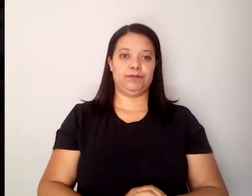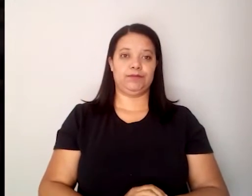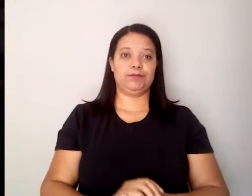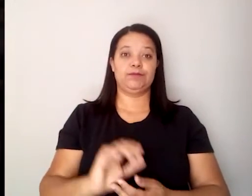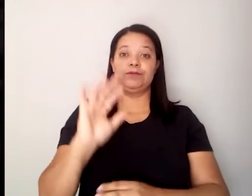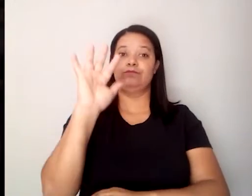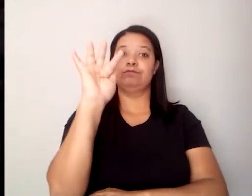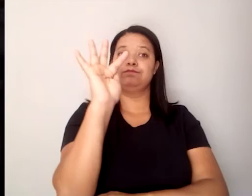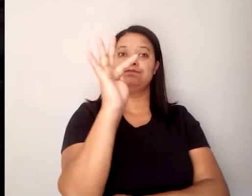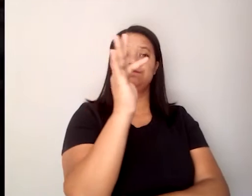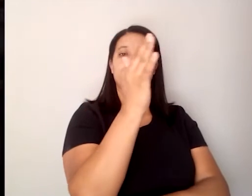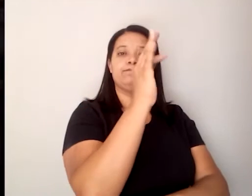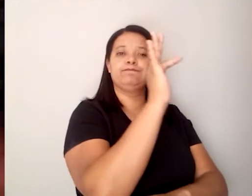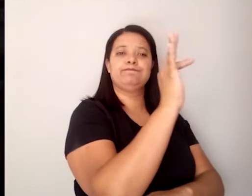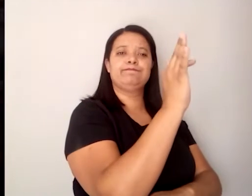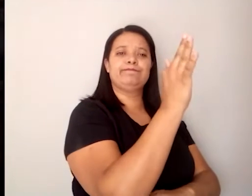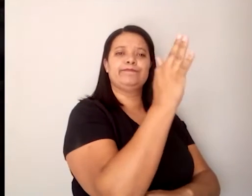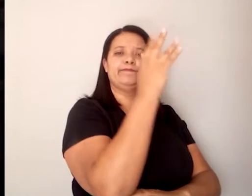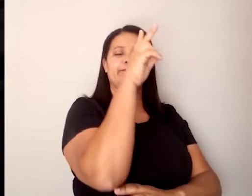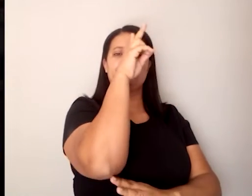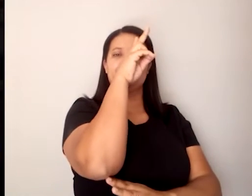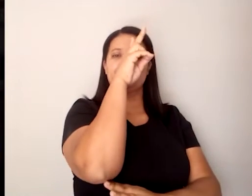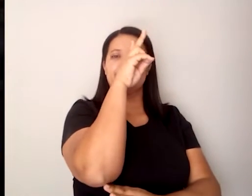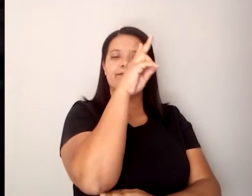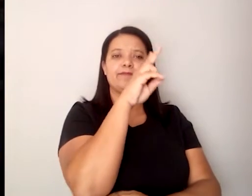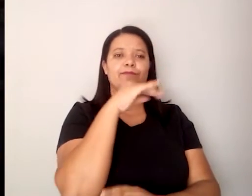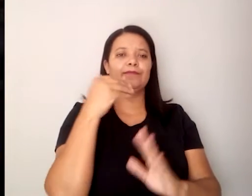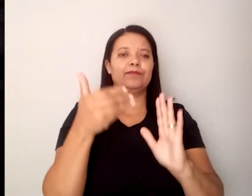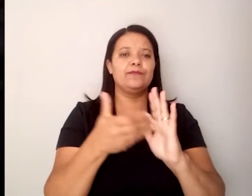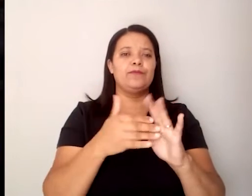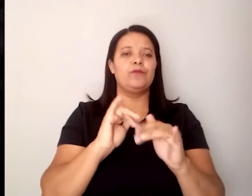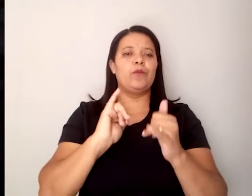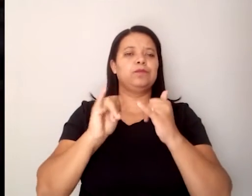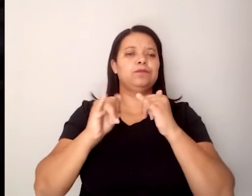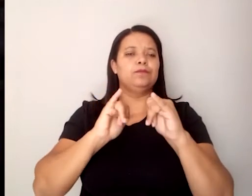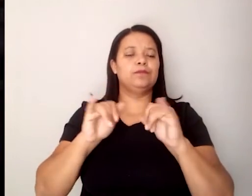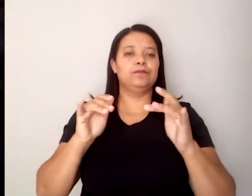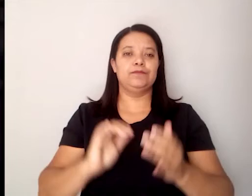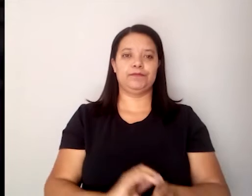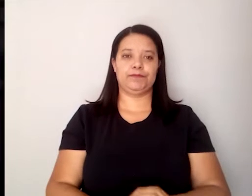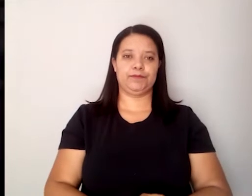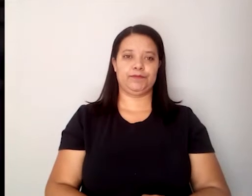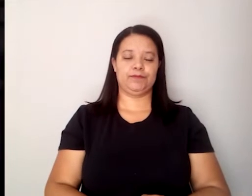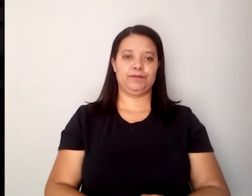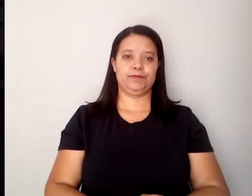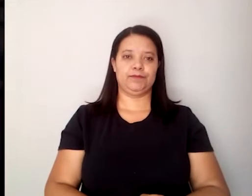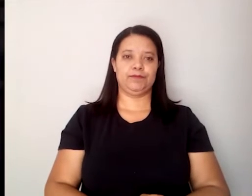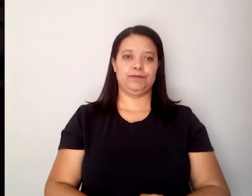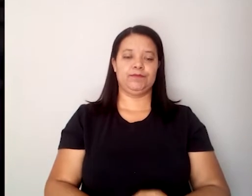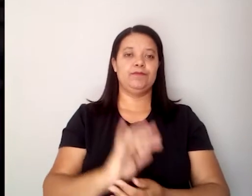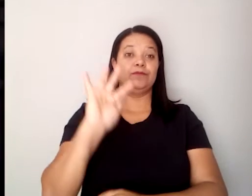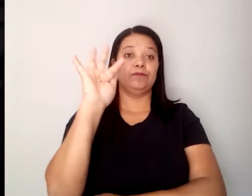atlântica inteira, Bahia e Xecá, a floresta toda, Mimati e Xecá, a floresta toda,